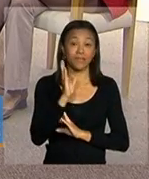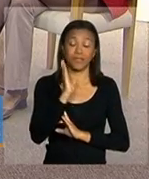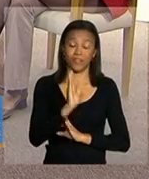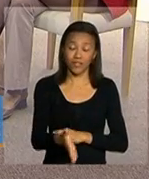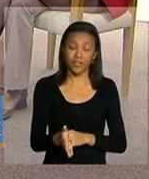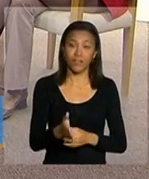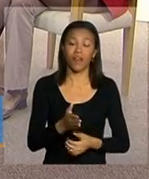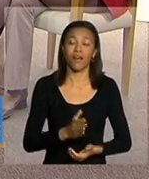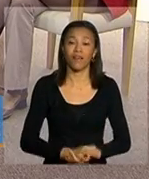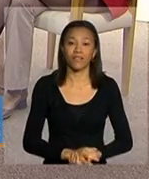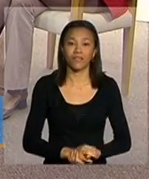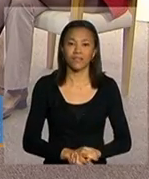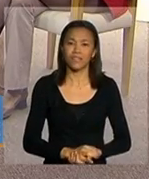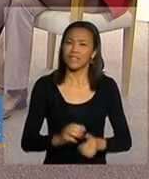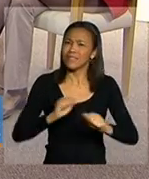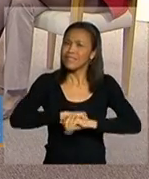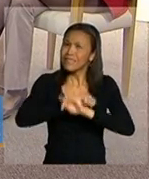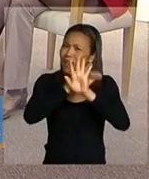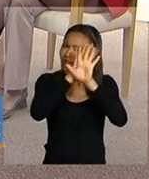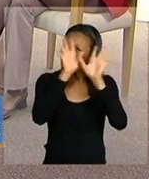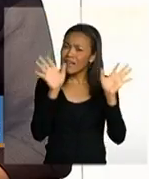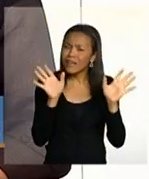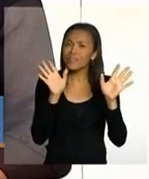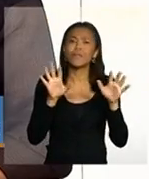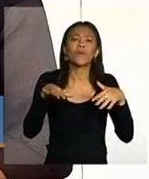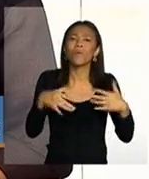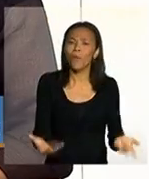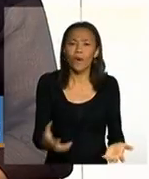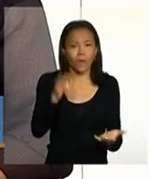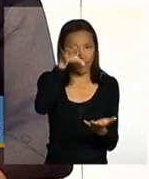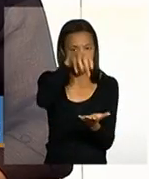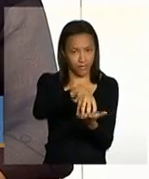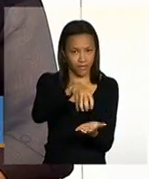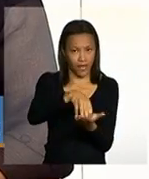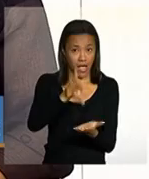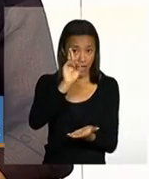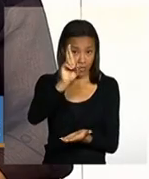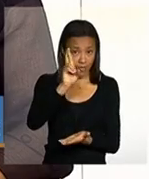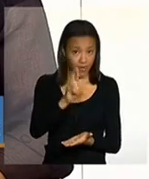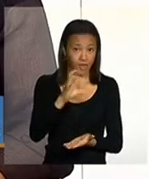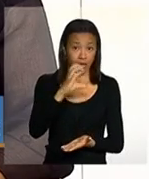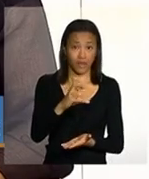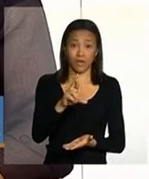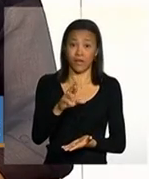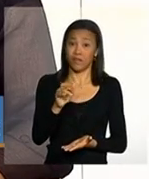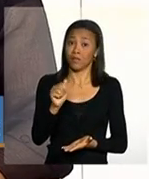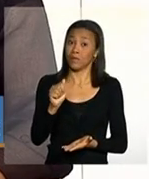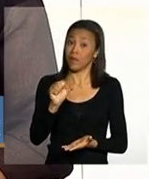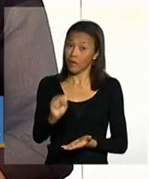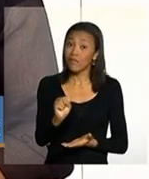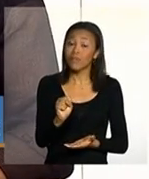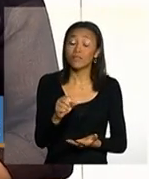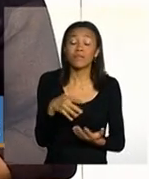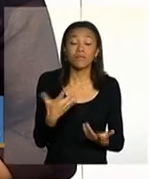já define exatamente o papel do do cras exatamente isso